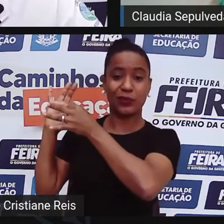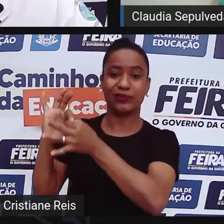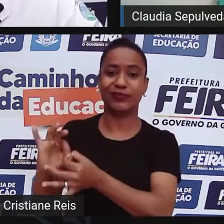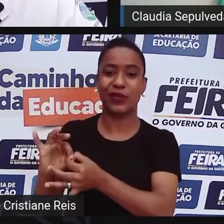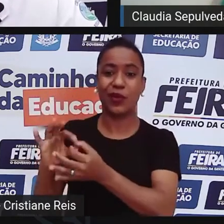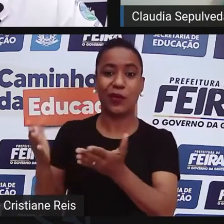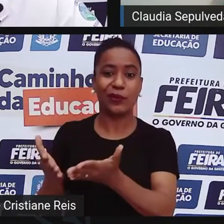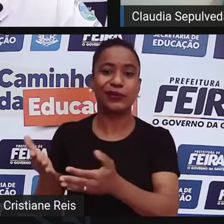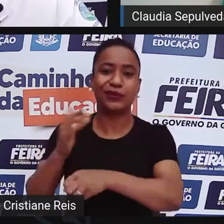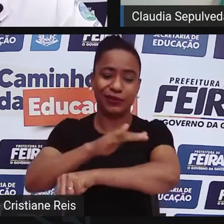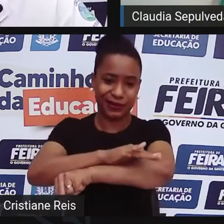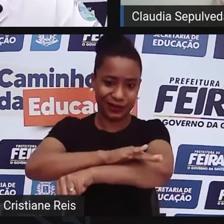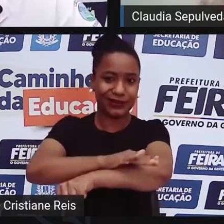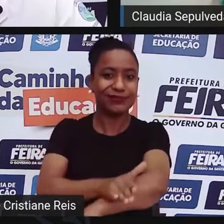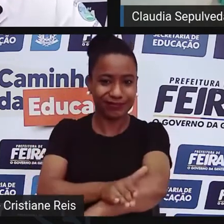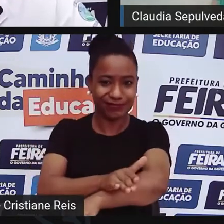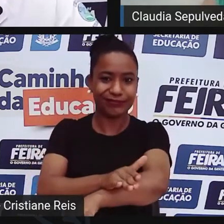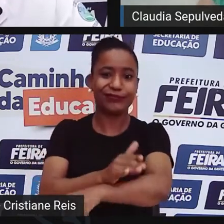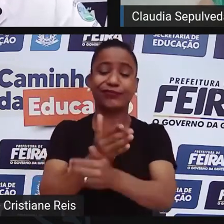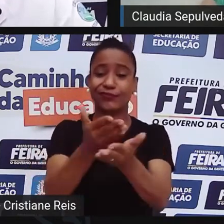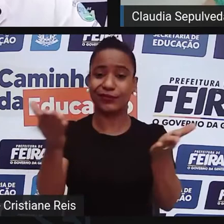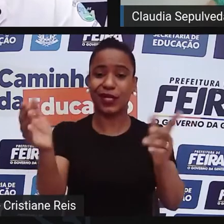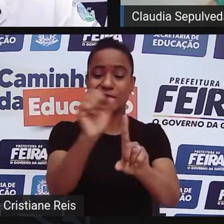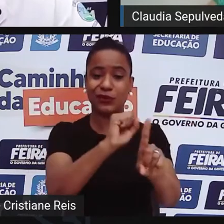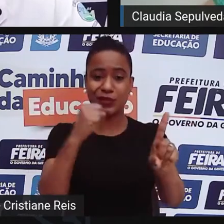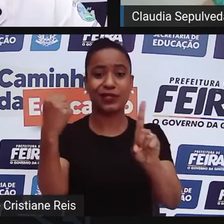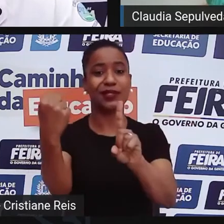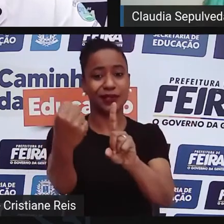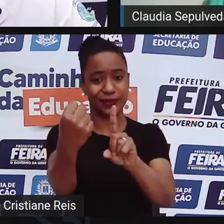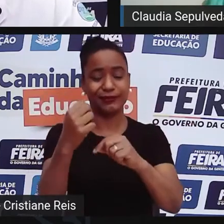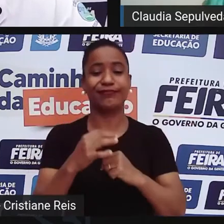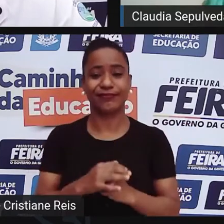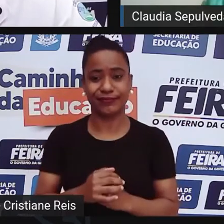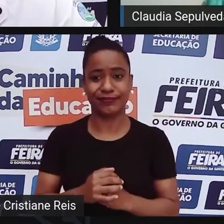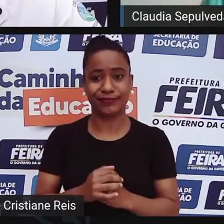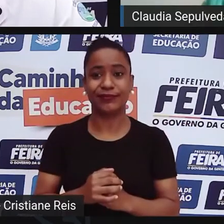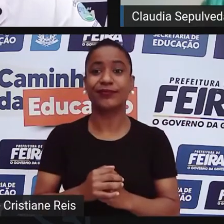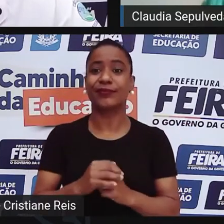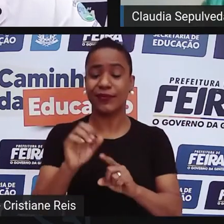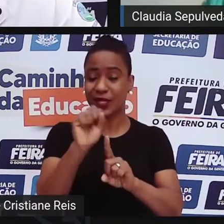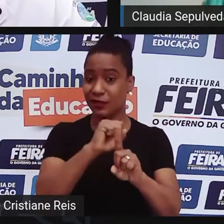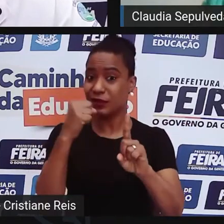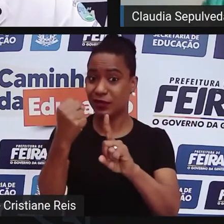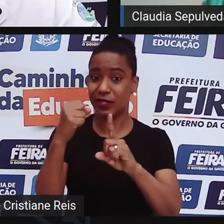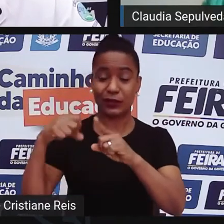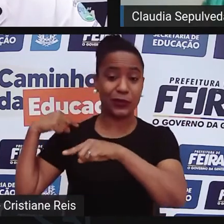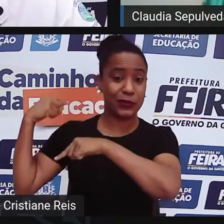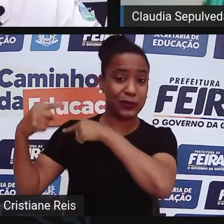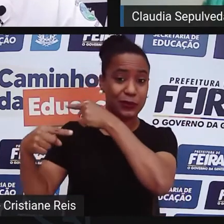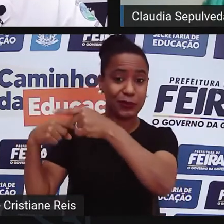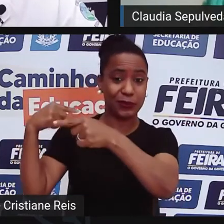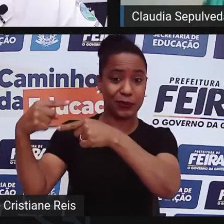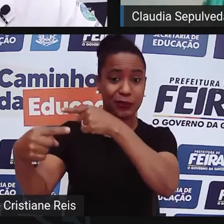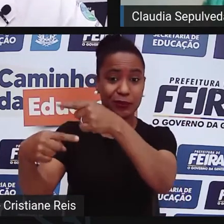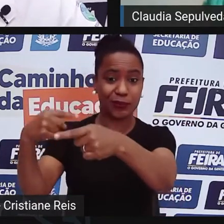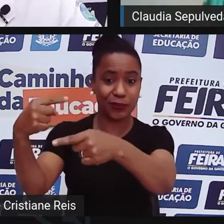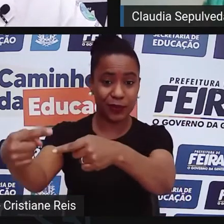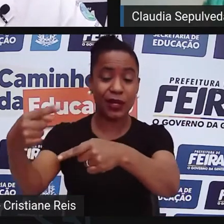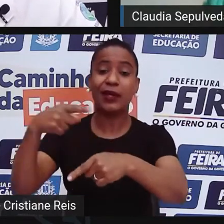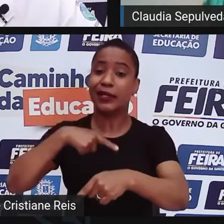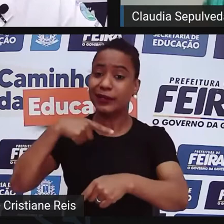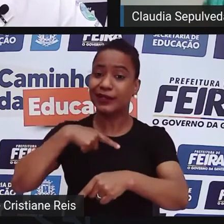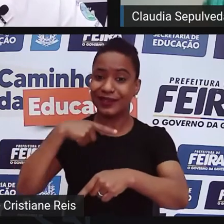experimenta na nossa sociedade, em algumas sociedades, principalmente as sociedades que foram colonizadas com base na